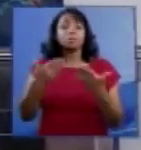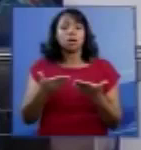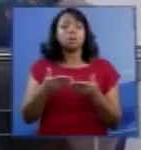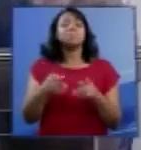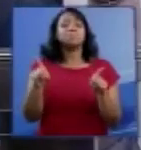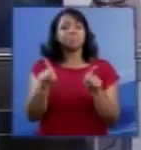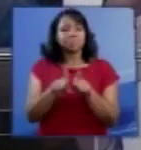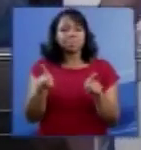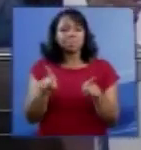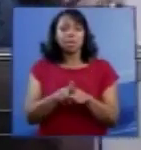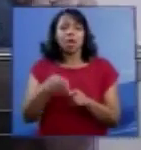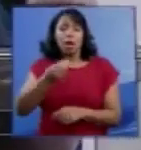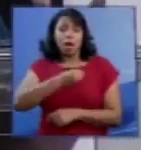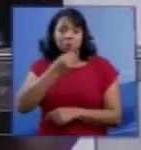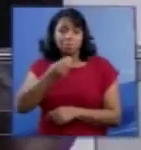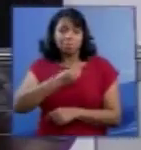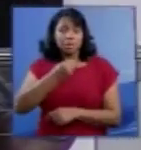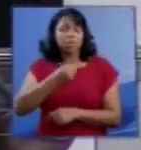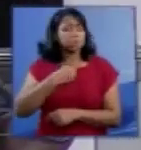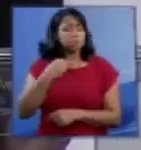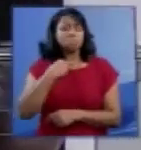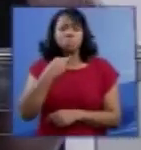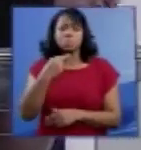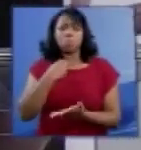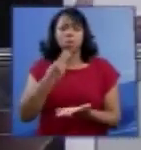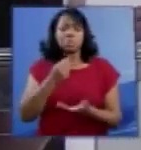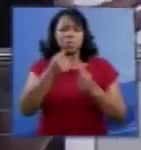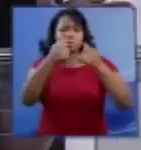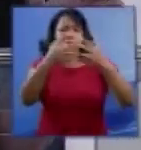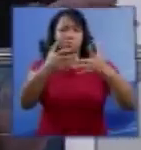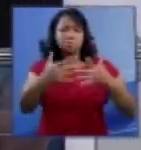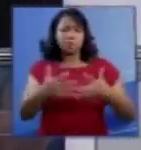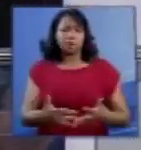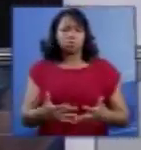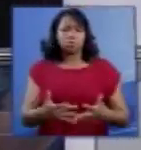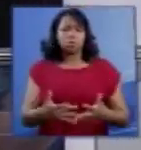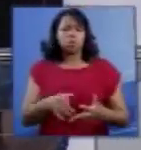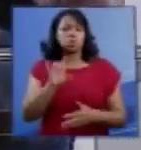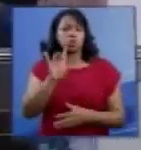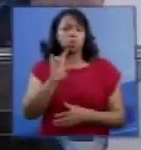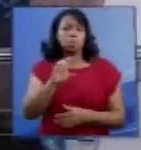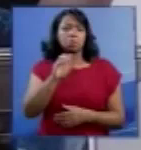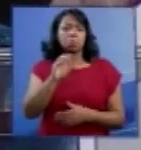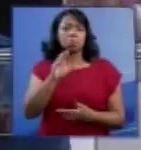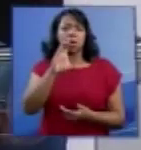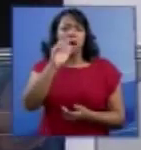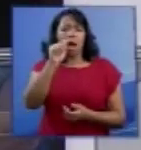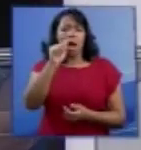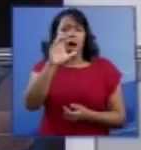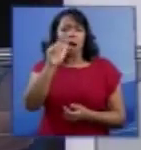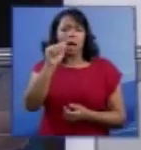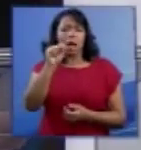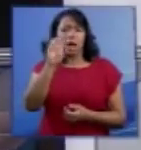também, a vida não pode ser explicada por acaso. Por favor.